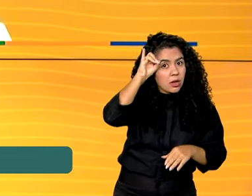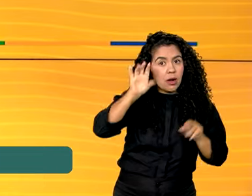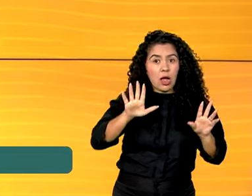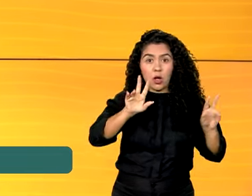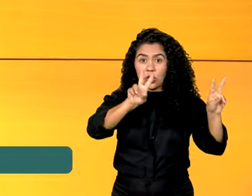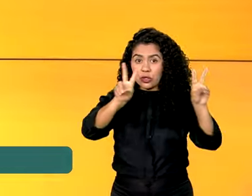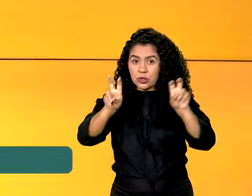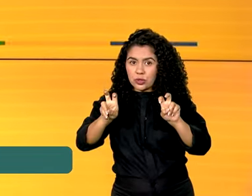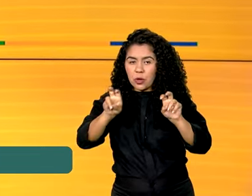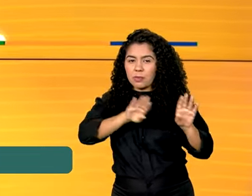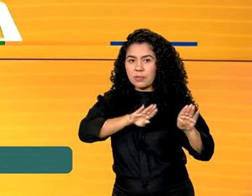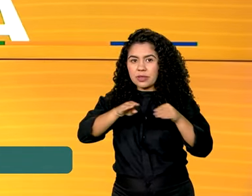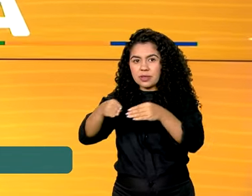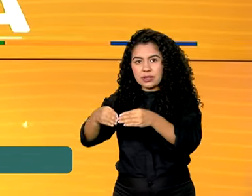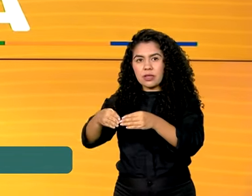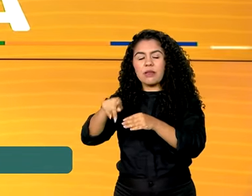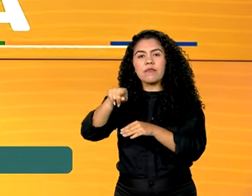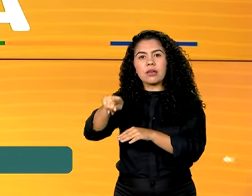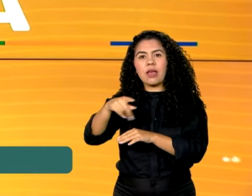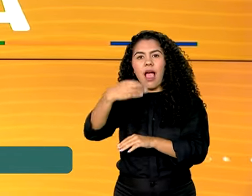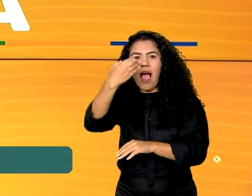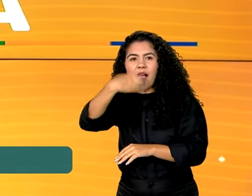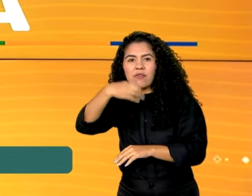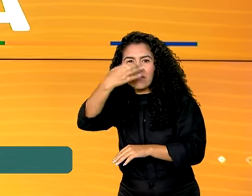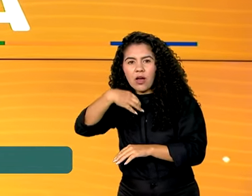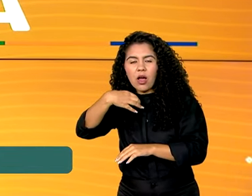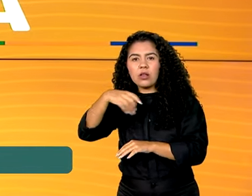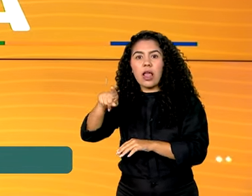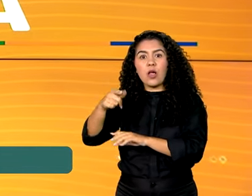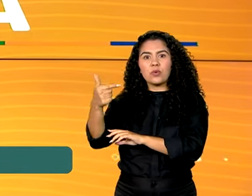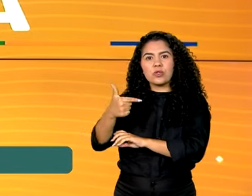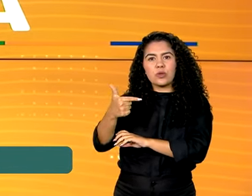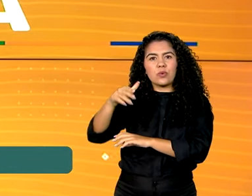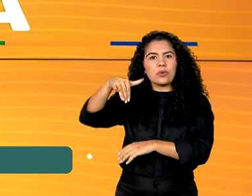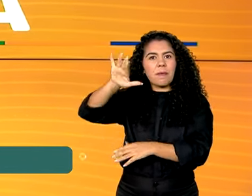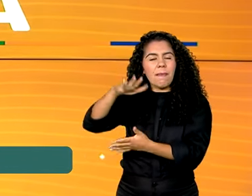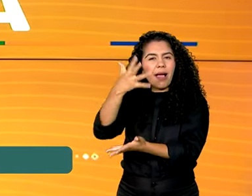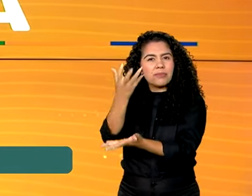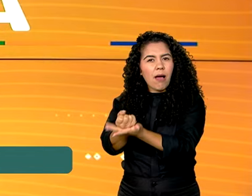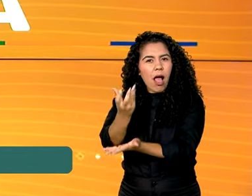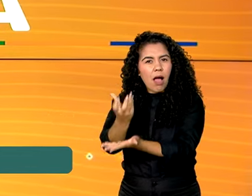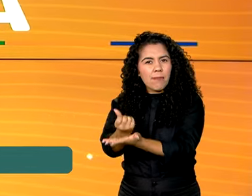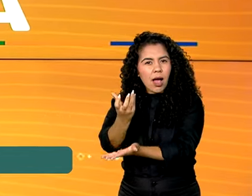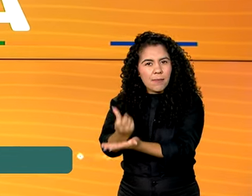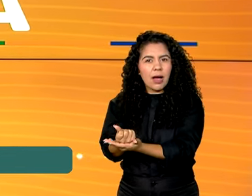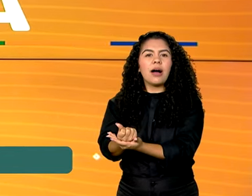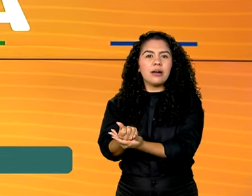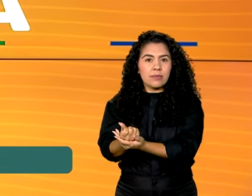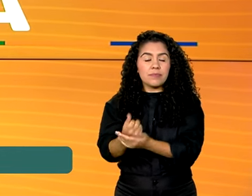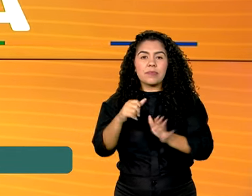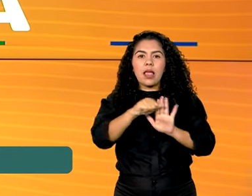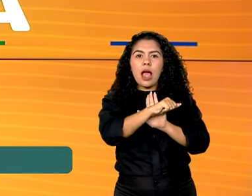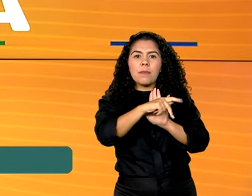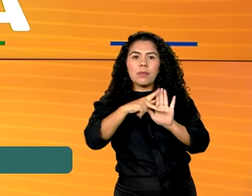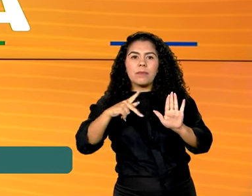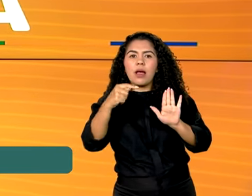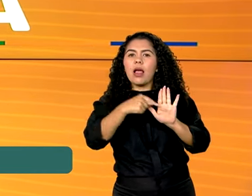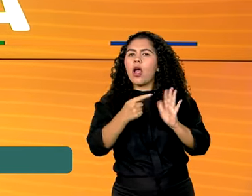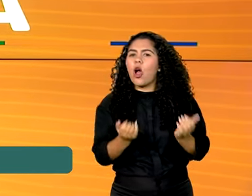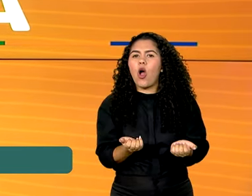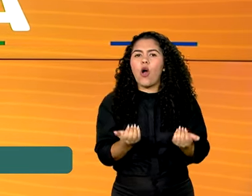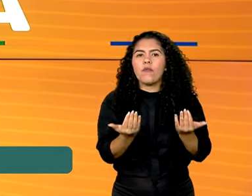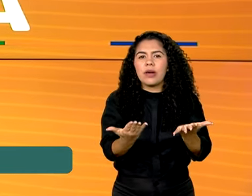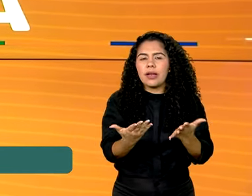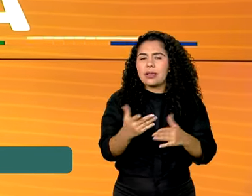aparelhos iPhone, a GovBR é o segundo mais baixado na sessão de utilidades. O aplicativo oferece